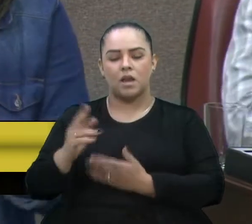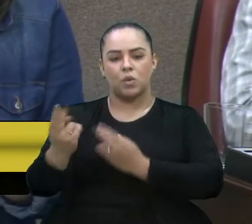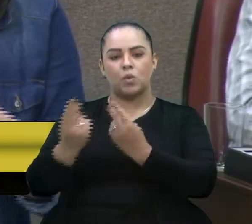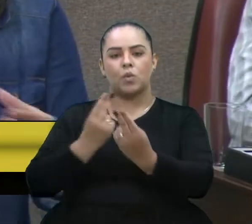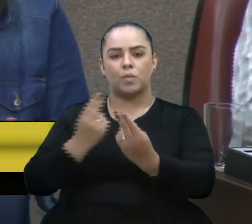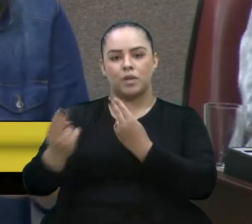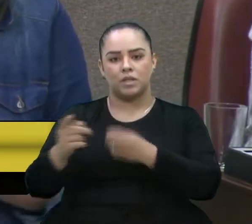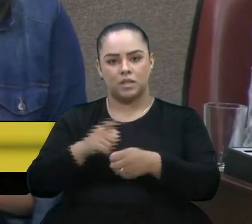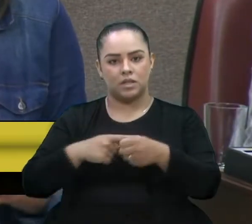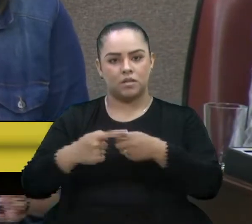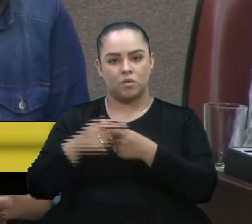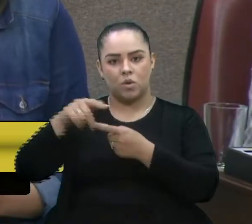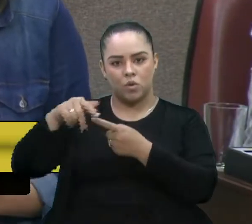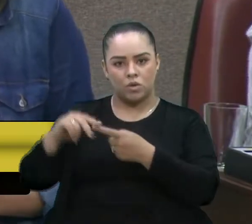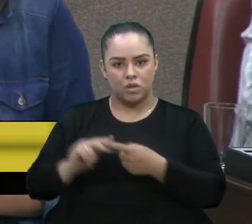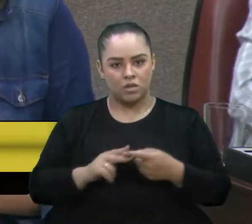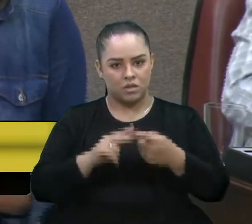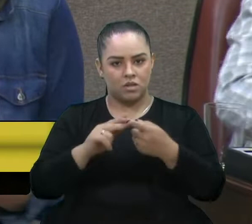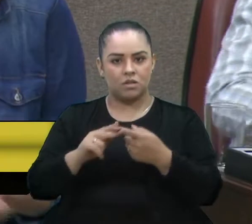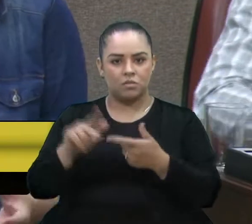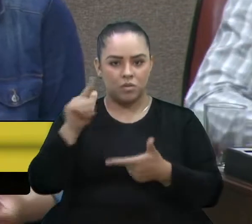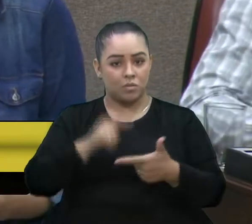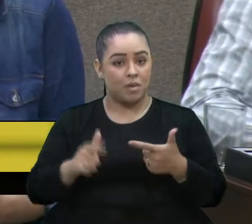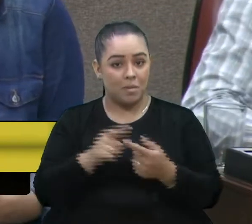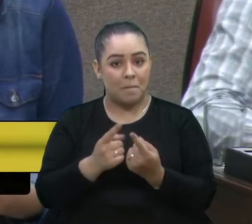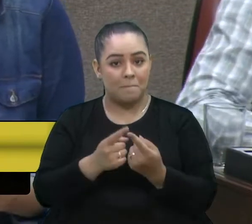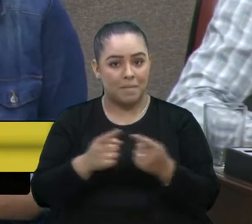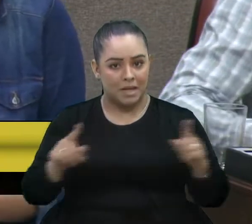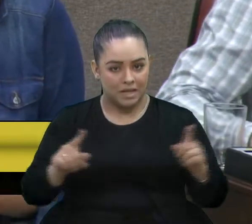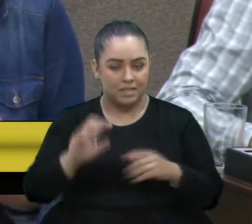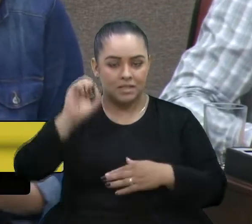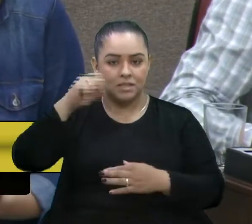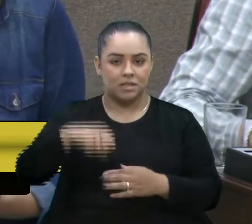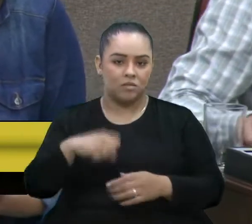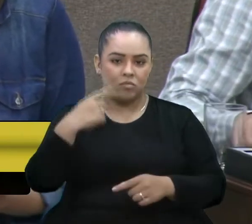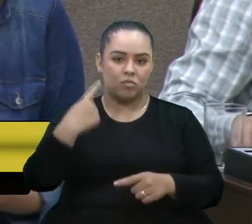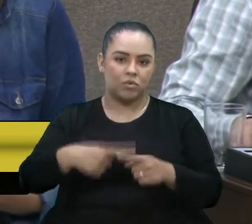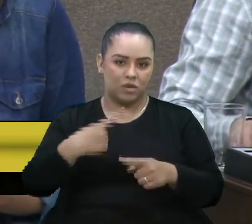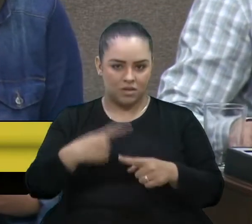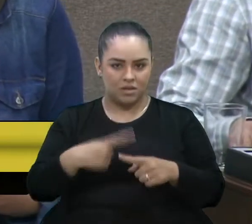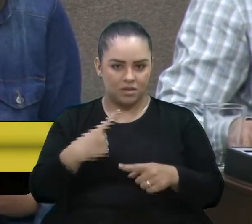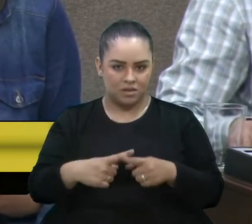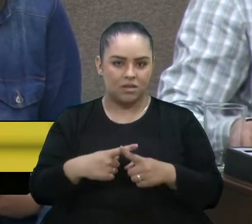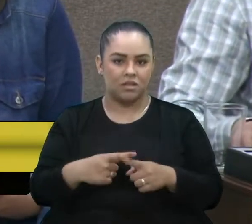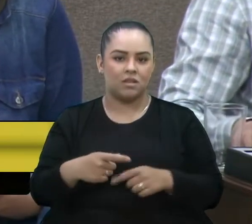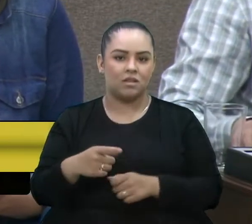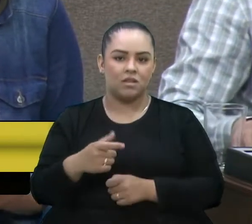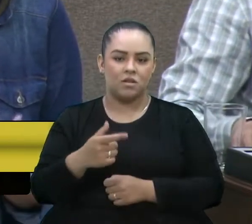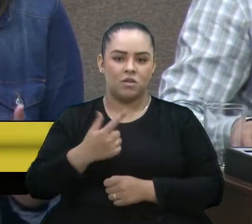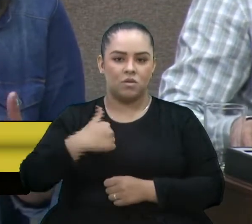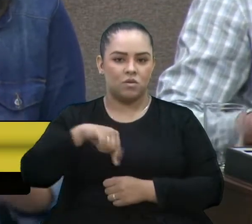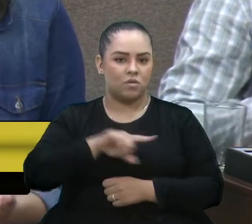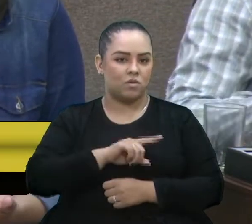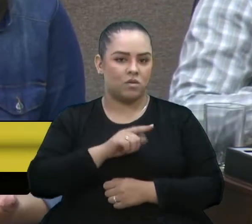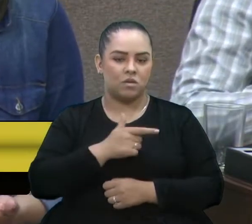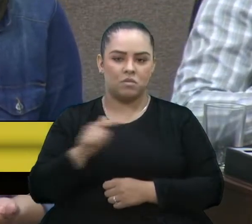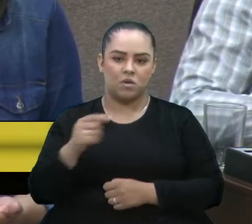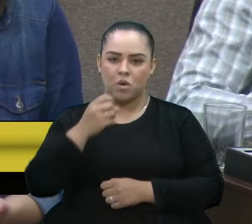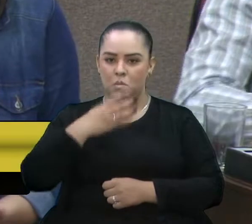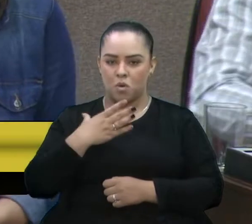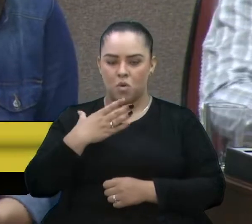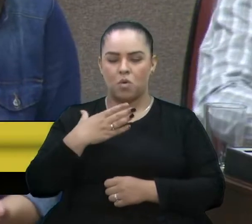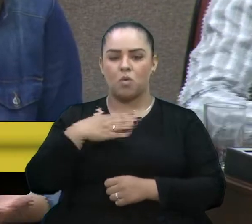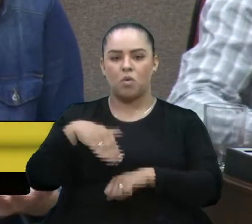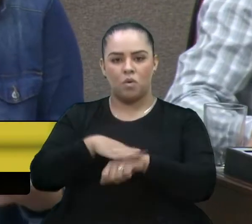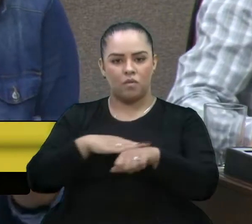corrigir essas deformações. No entanto, claro, em função até de não termos um bom diálogo com o